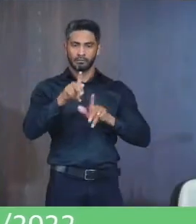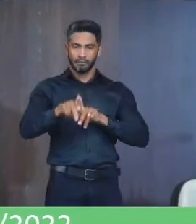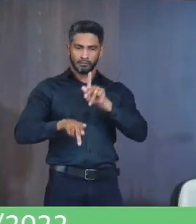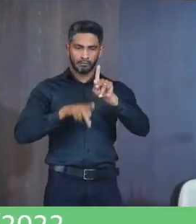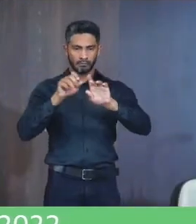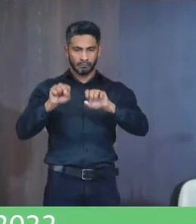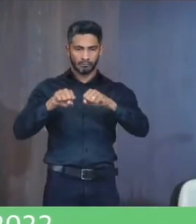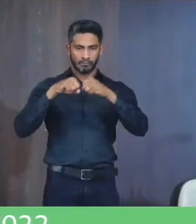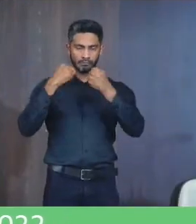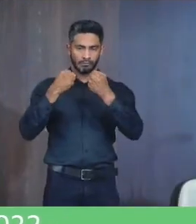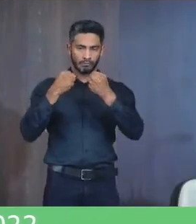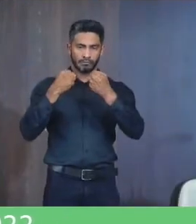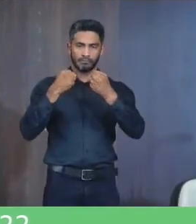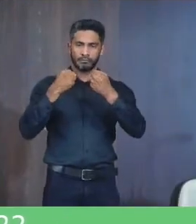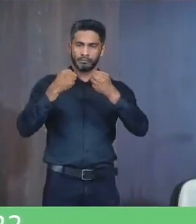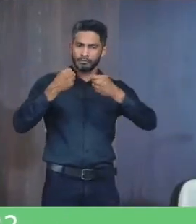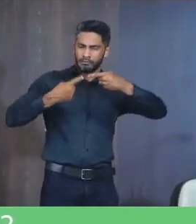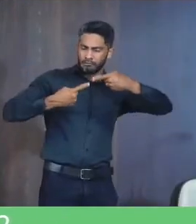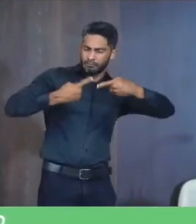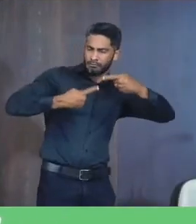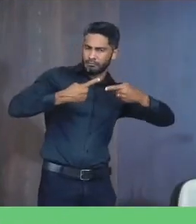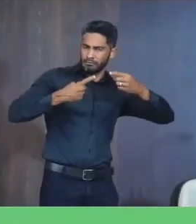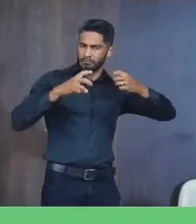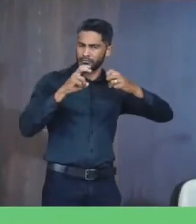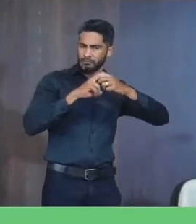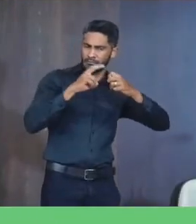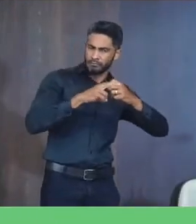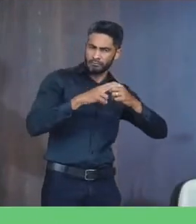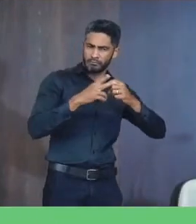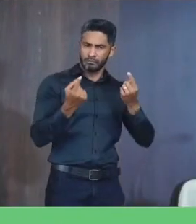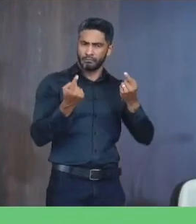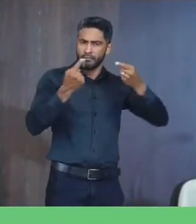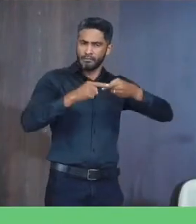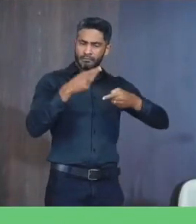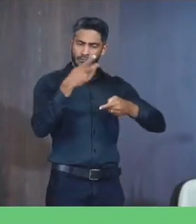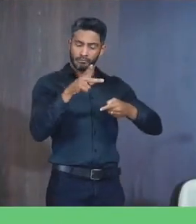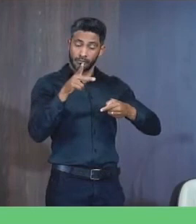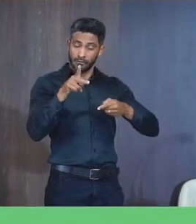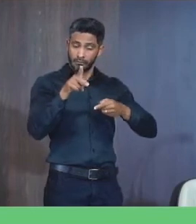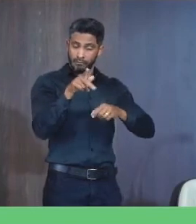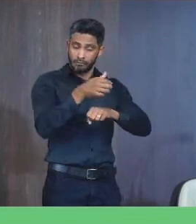prevenção A violência Contra educadores No município de Janaúba E da outras providências